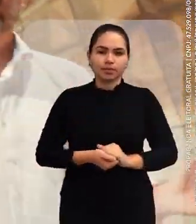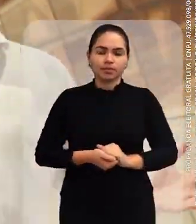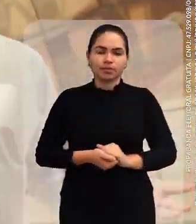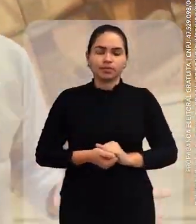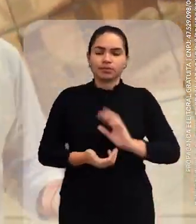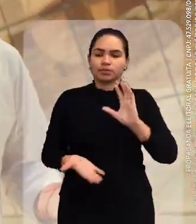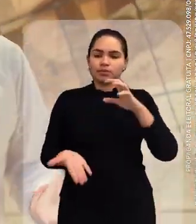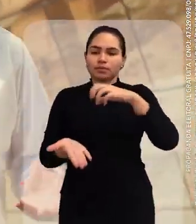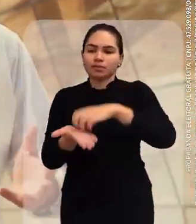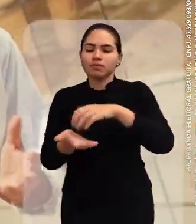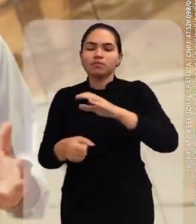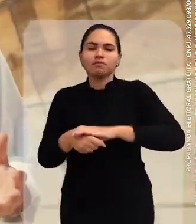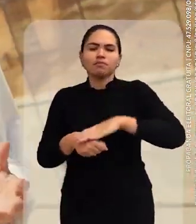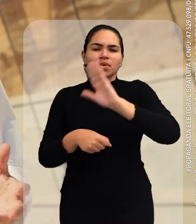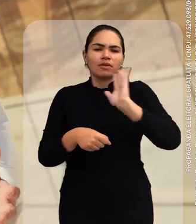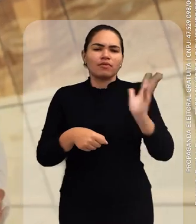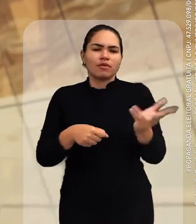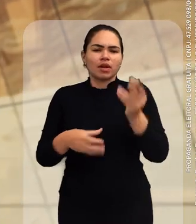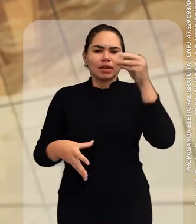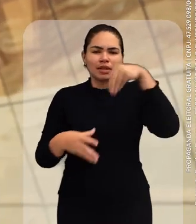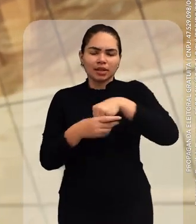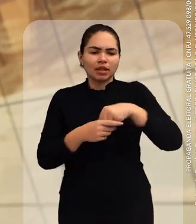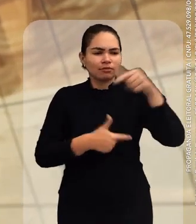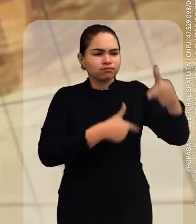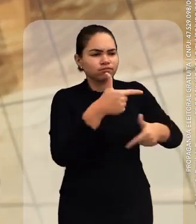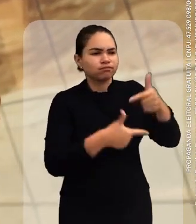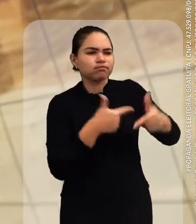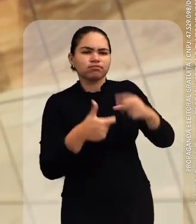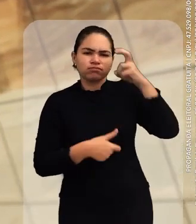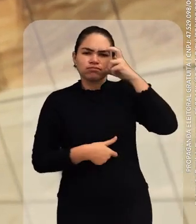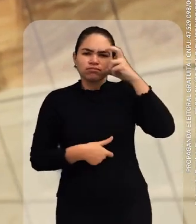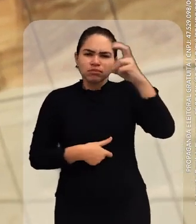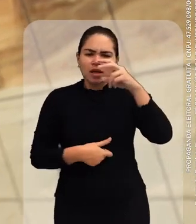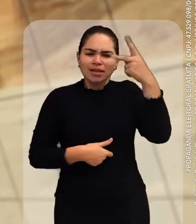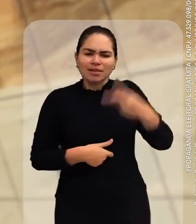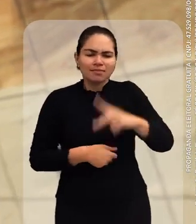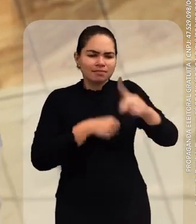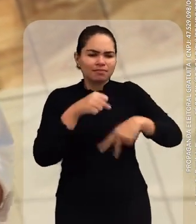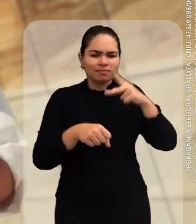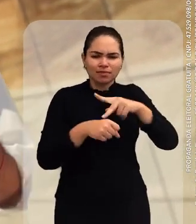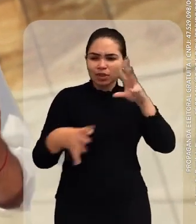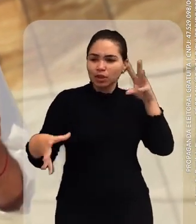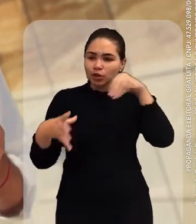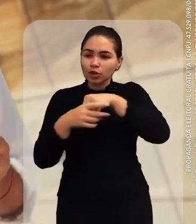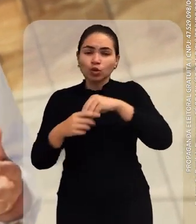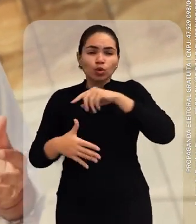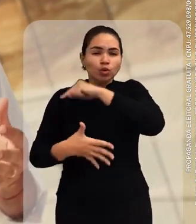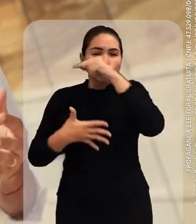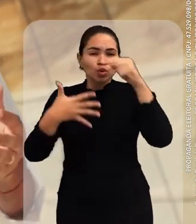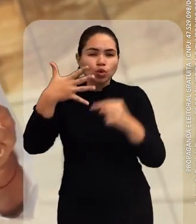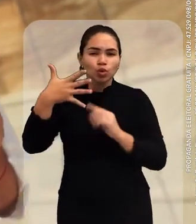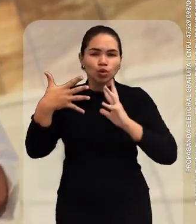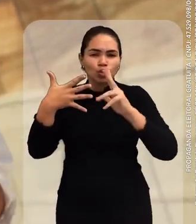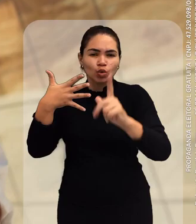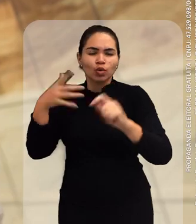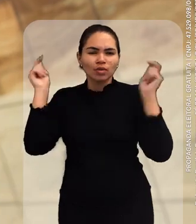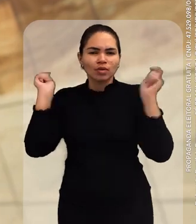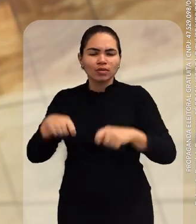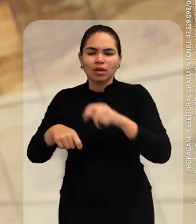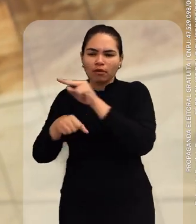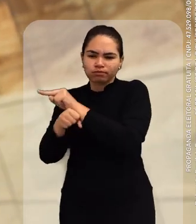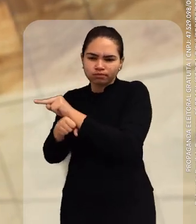Esse é o CISP, um dos mais modernos equipamentos de inteligência e segurança do país, que será o servo das operações de